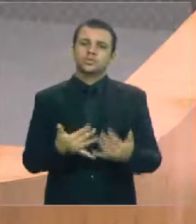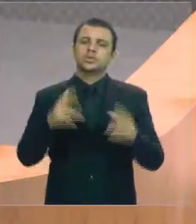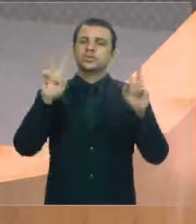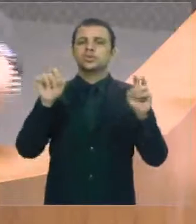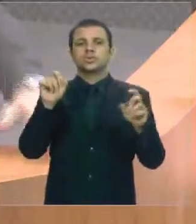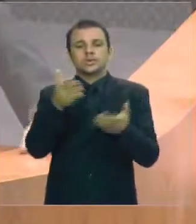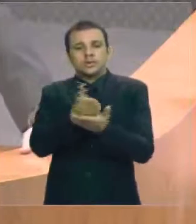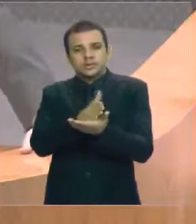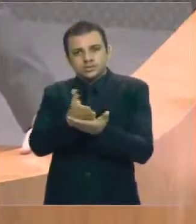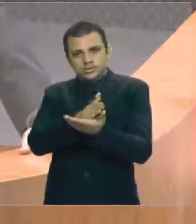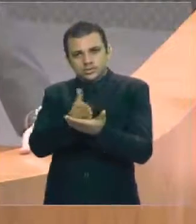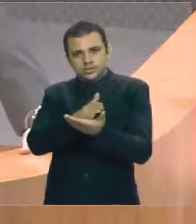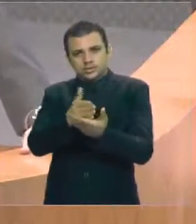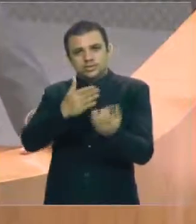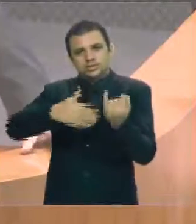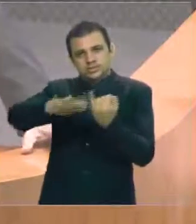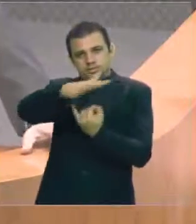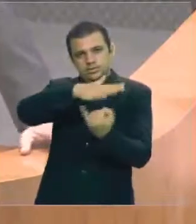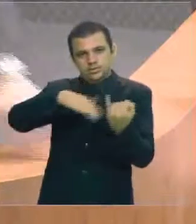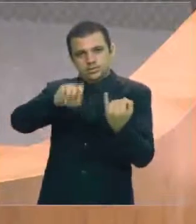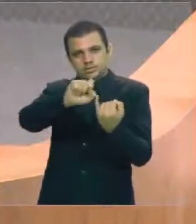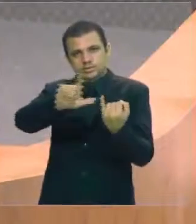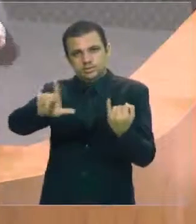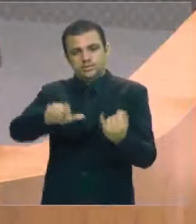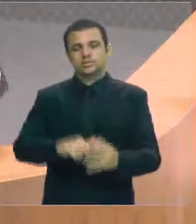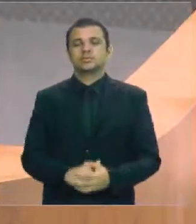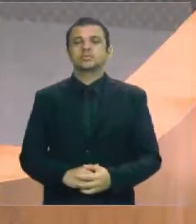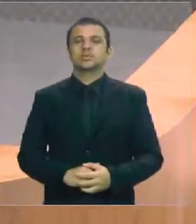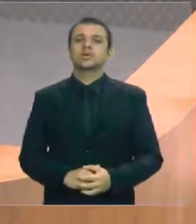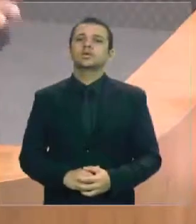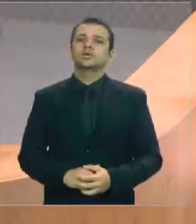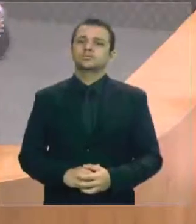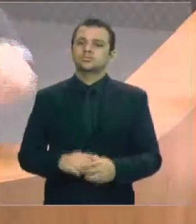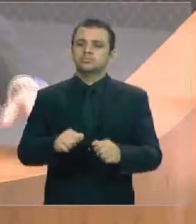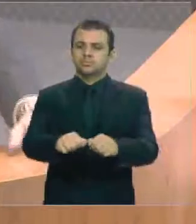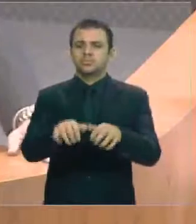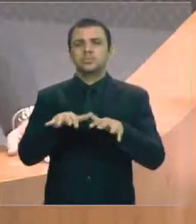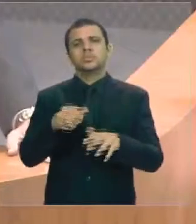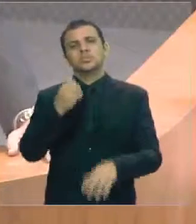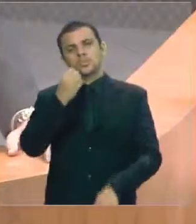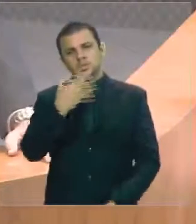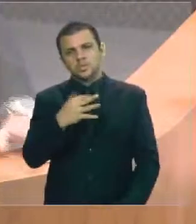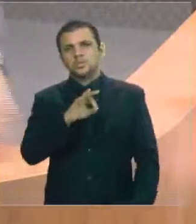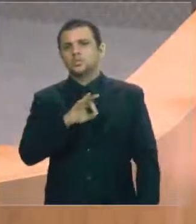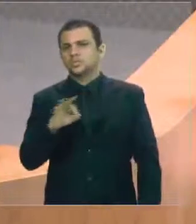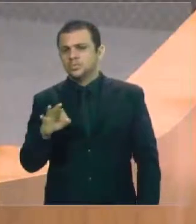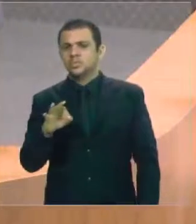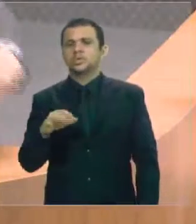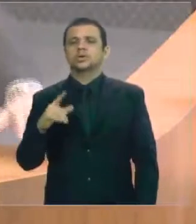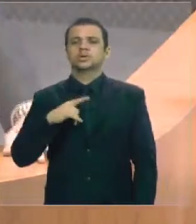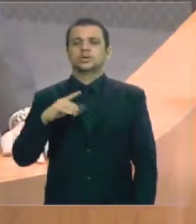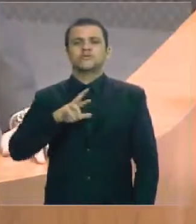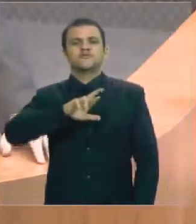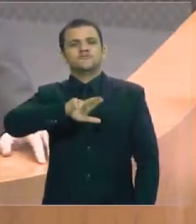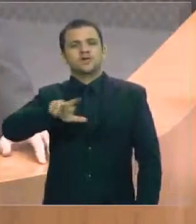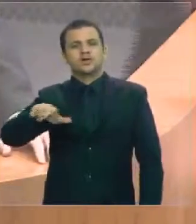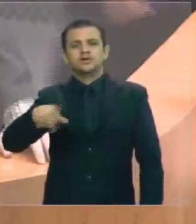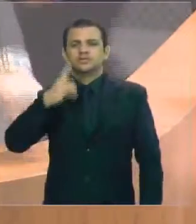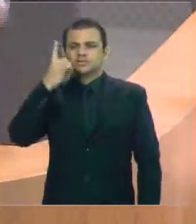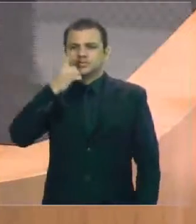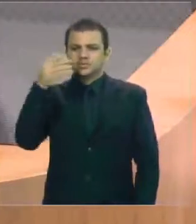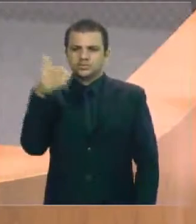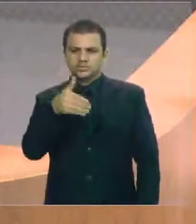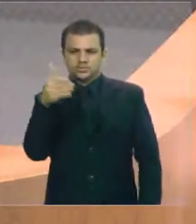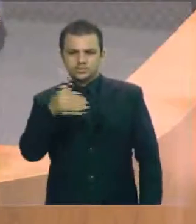da ilha de São Luís. É uma audiência muito boa, vários parlamentares estiveram presentes, um requerimento do deputado Bira do Pindaré,